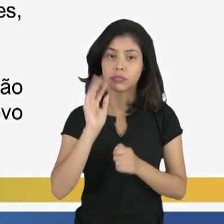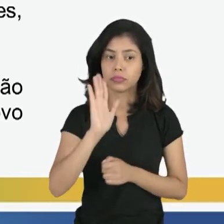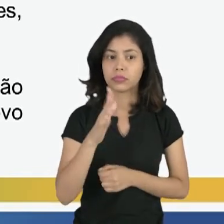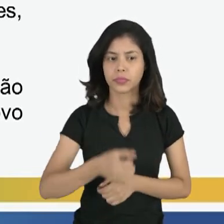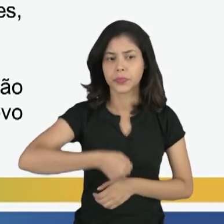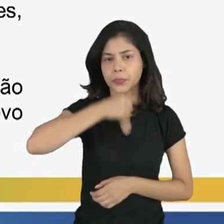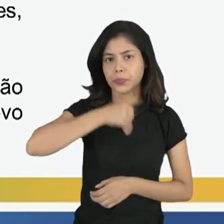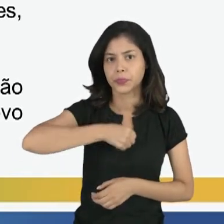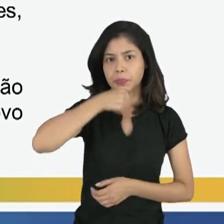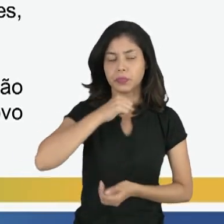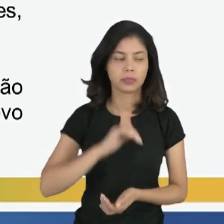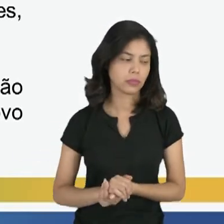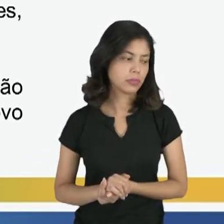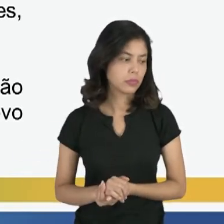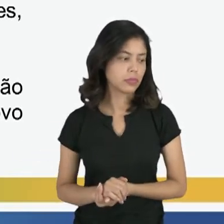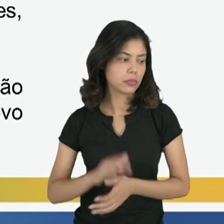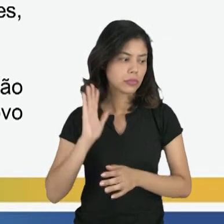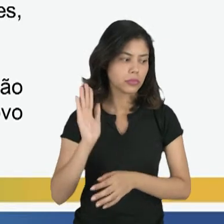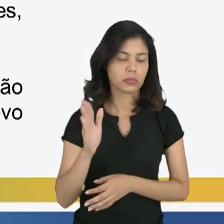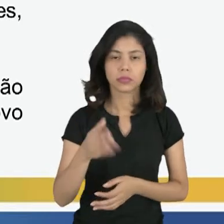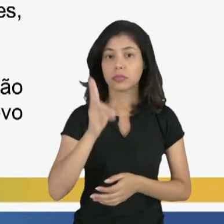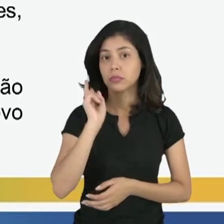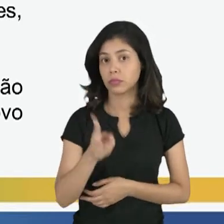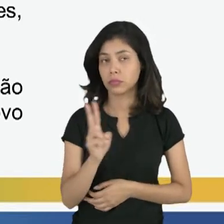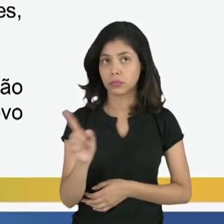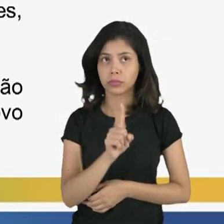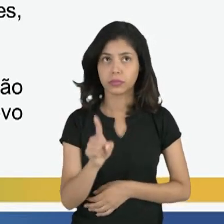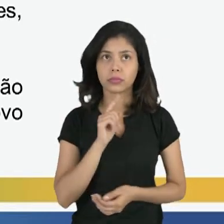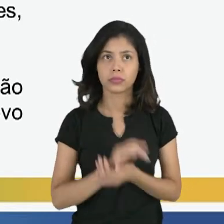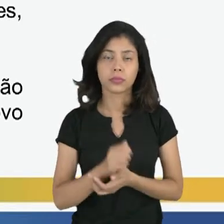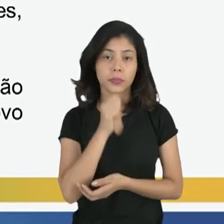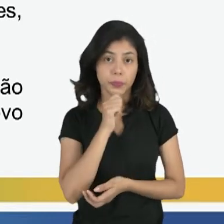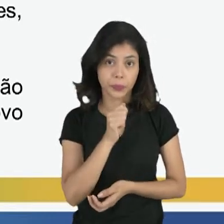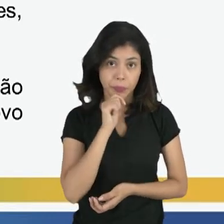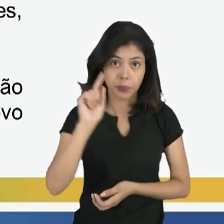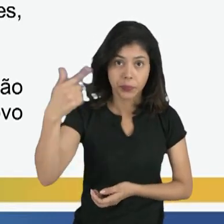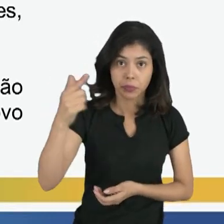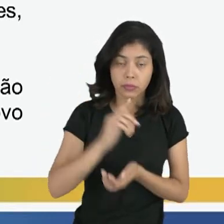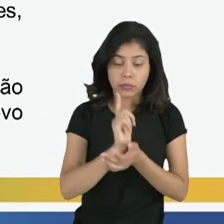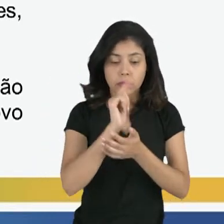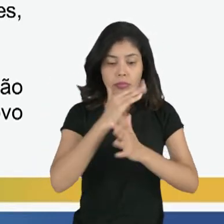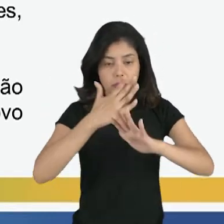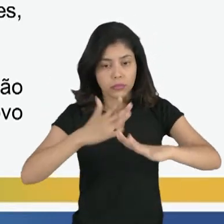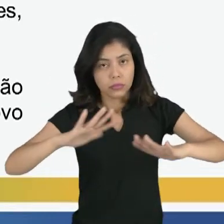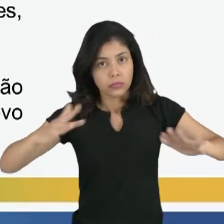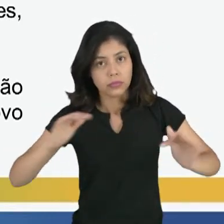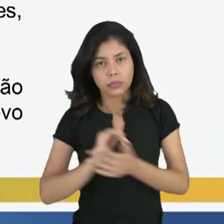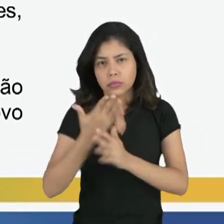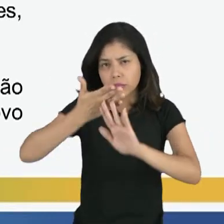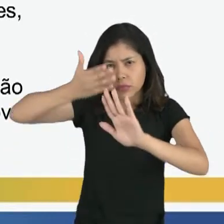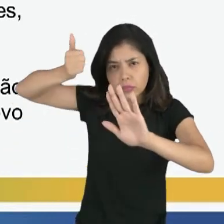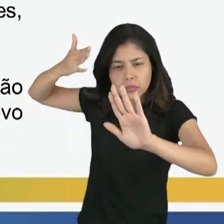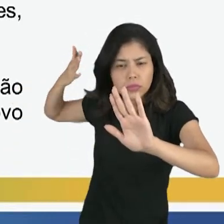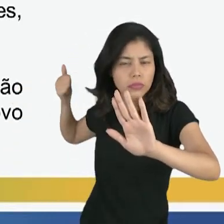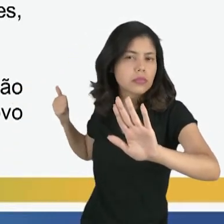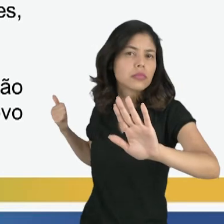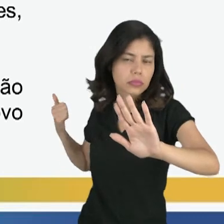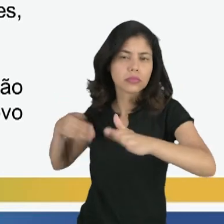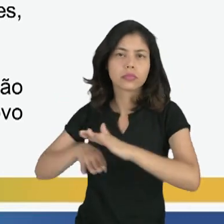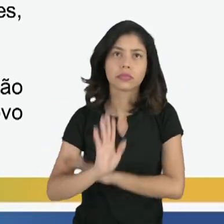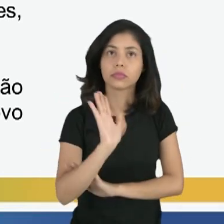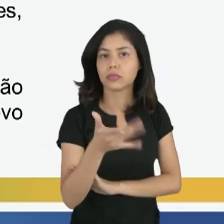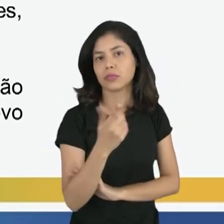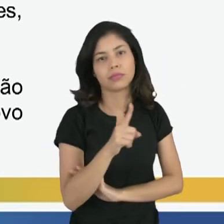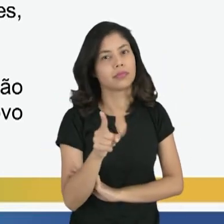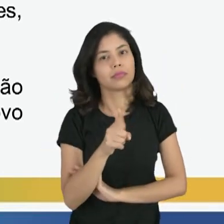envelhecer. Você saiu da água, o sujeito não é o mesmo. E nem aquelas águas que banharam aquele antigo cidadão que entrou lá